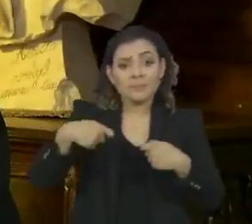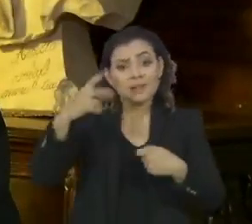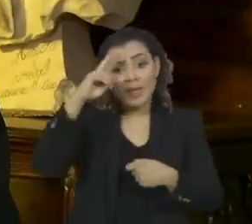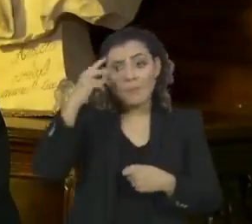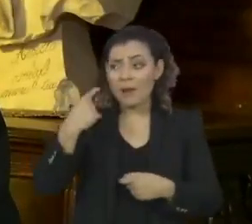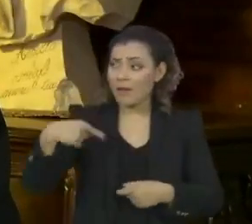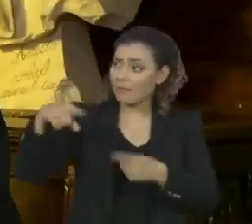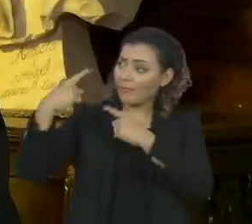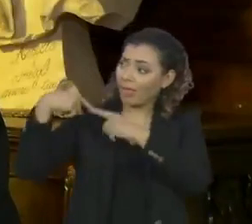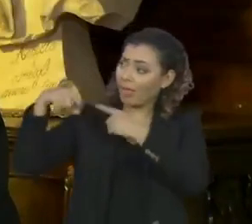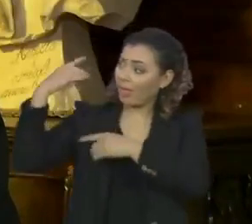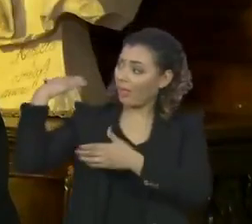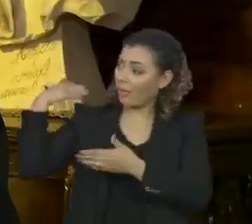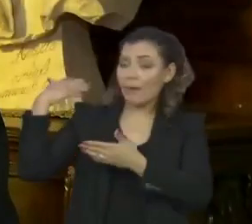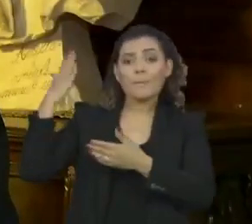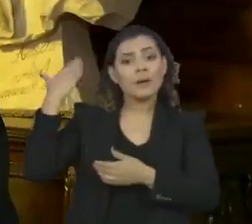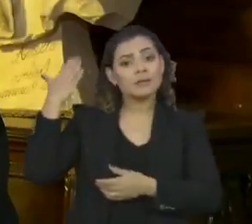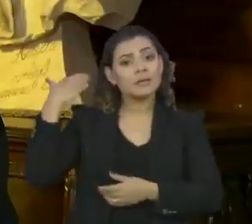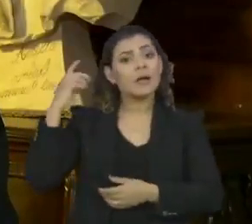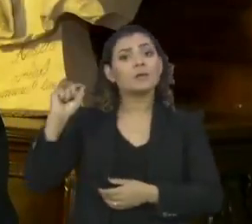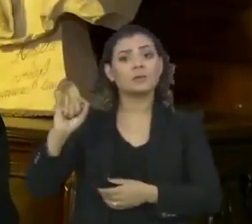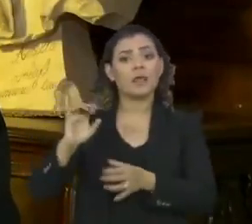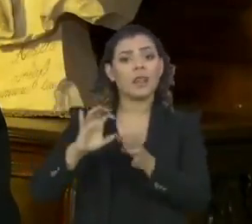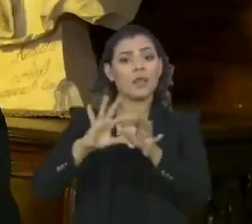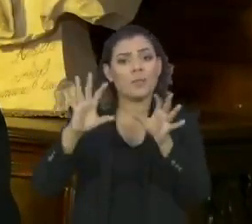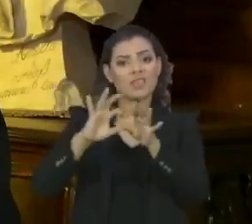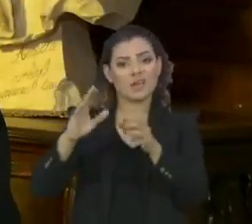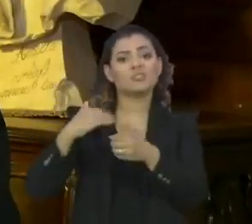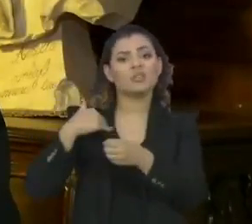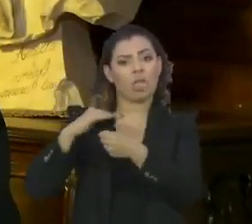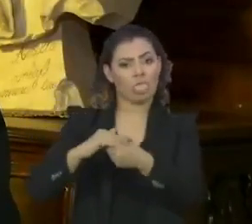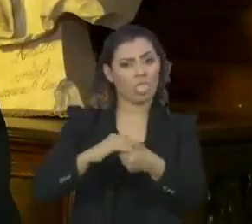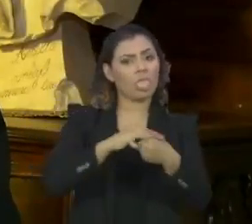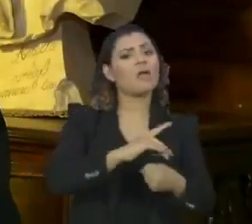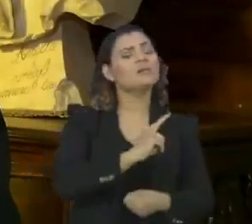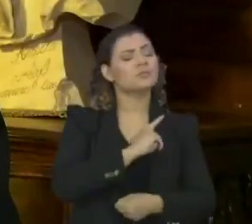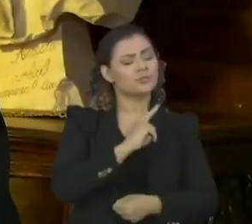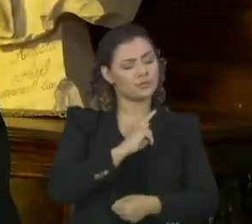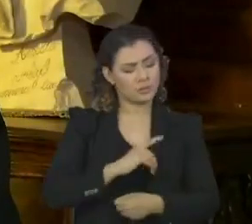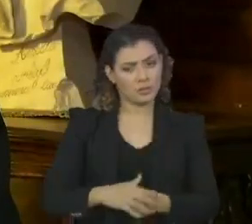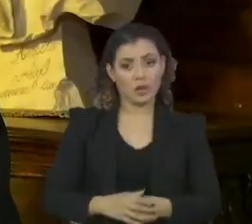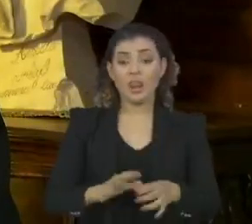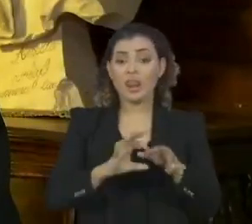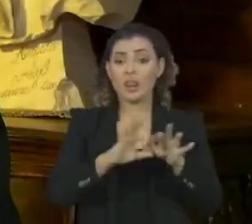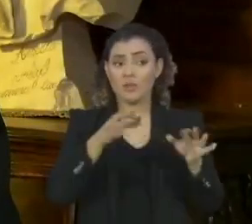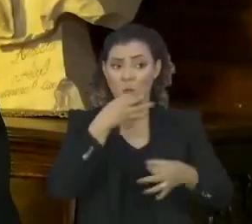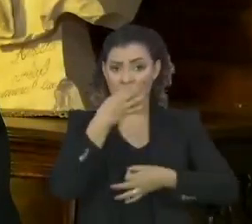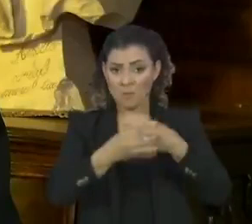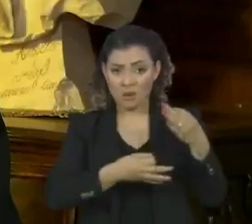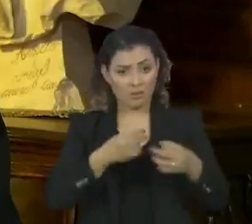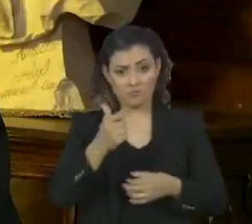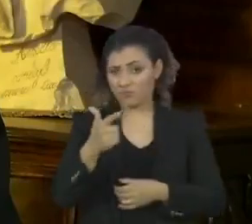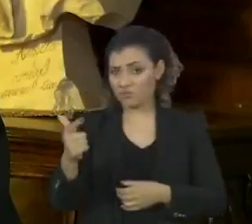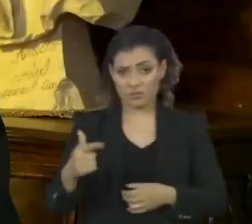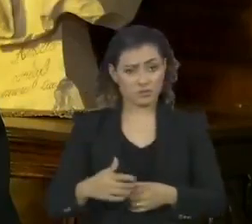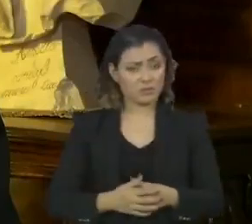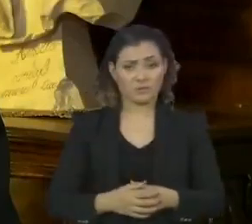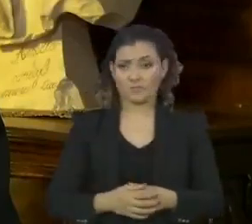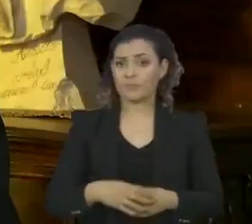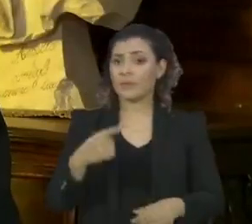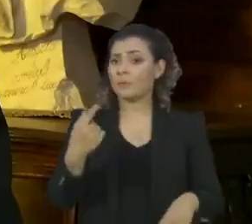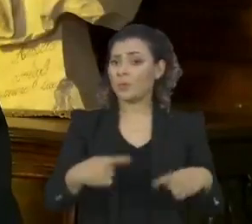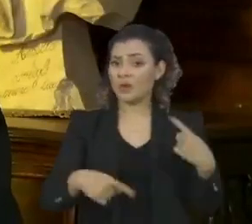que vivíamos em tempo ainda de repressão das liberdades, da livre manifestação, da livre agregação